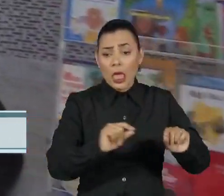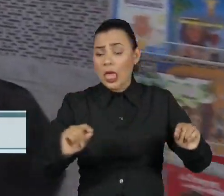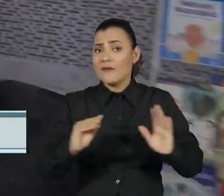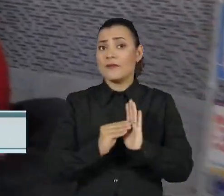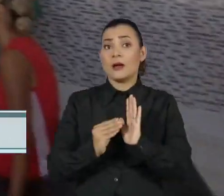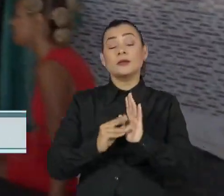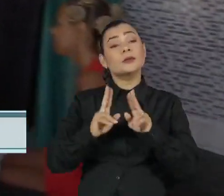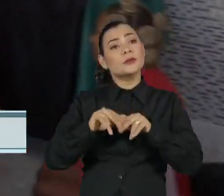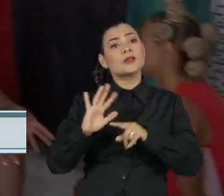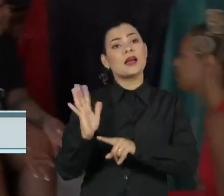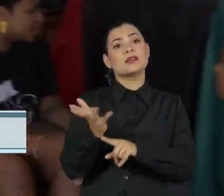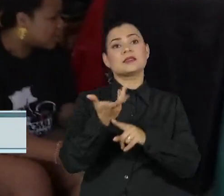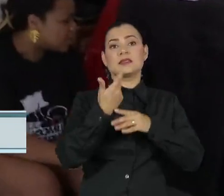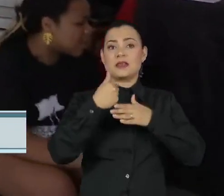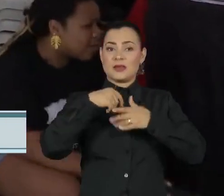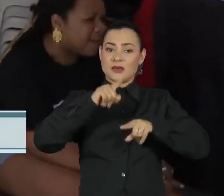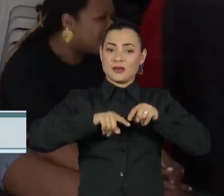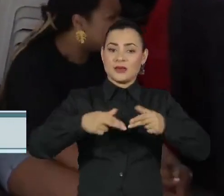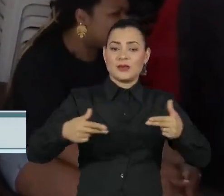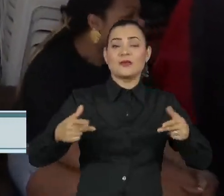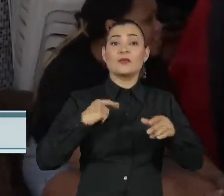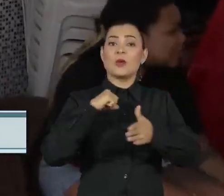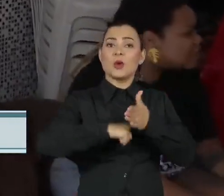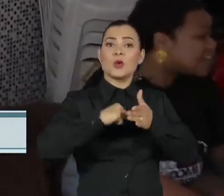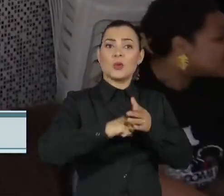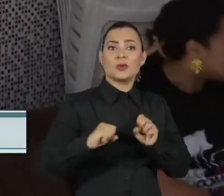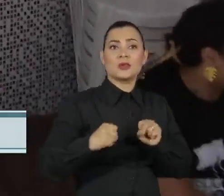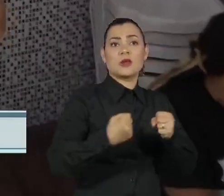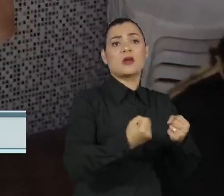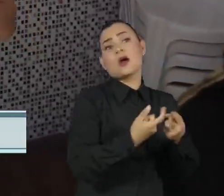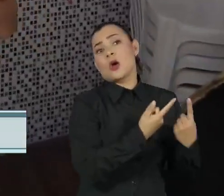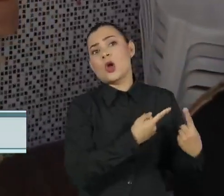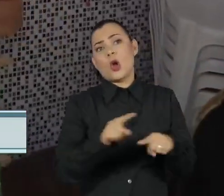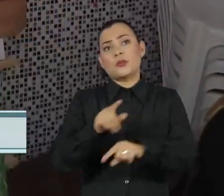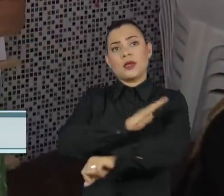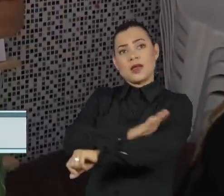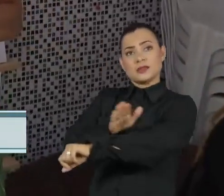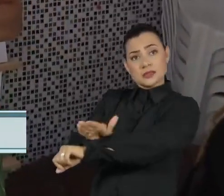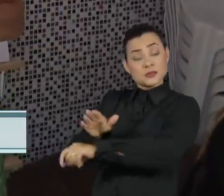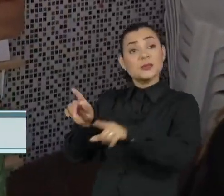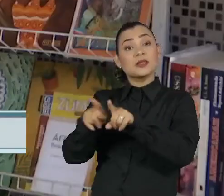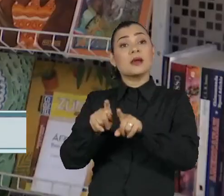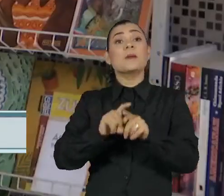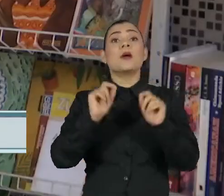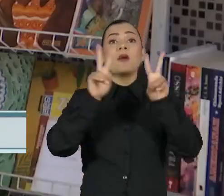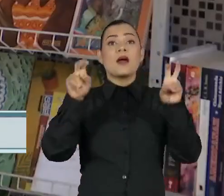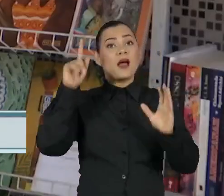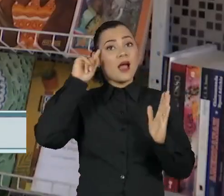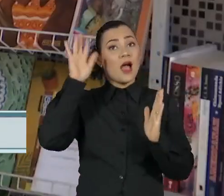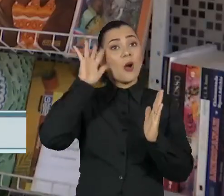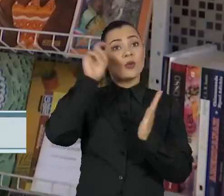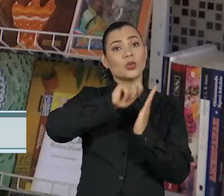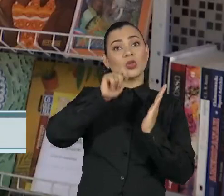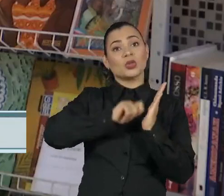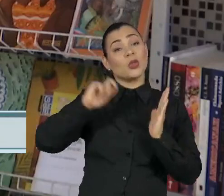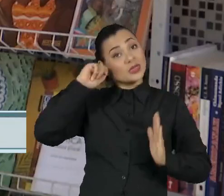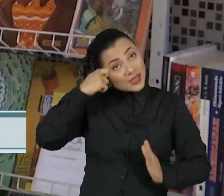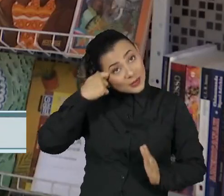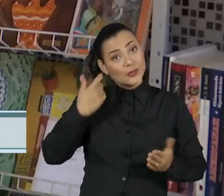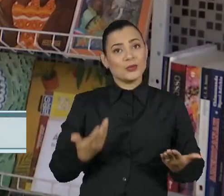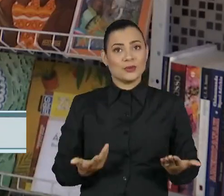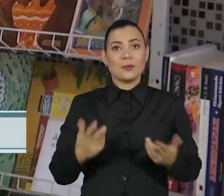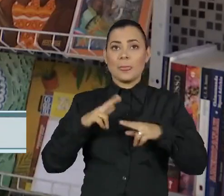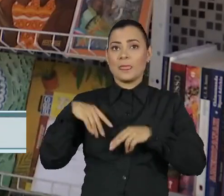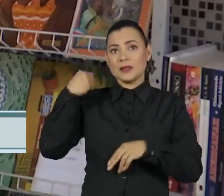um acervo que prioriza a luta antirracista e livros escritos por autores negros. A nossa experiência pessoal,